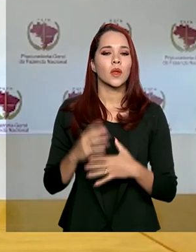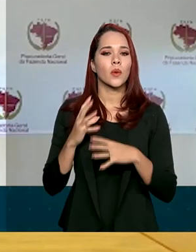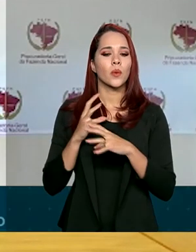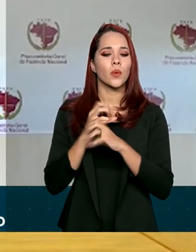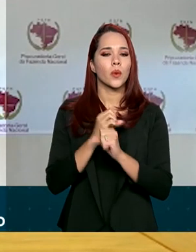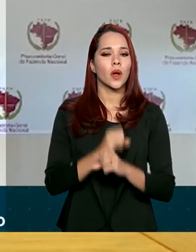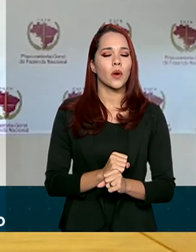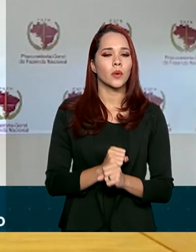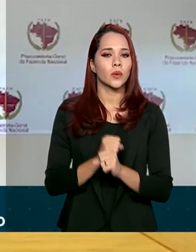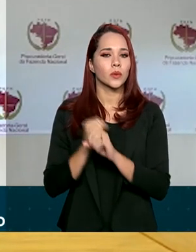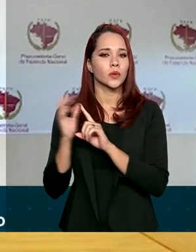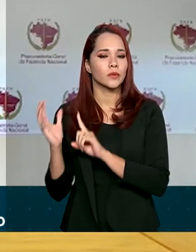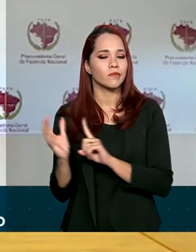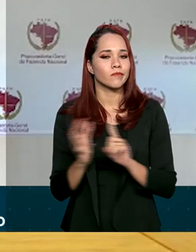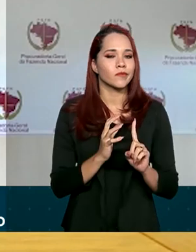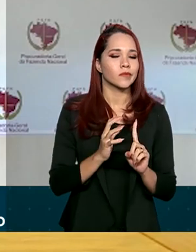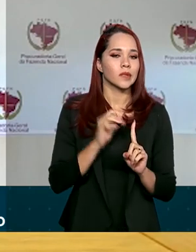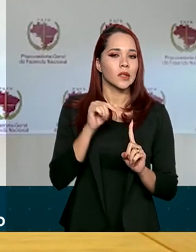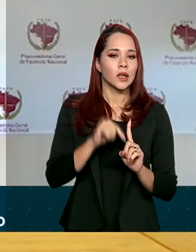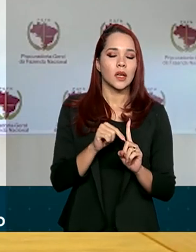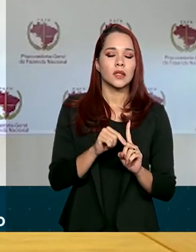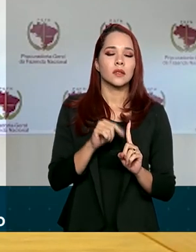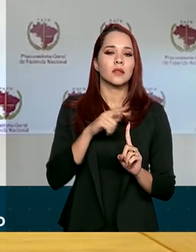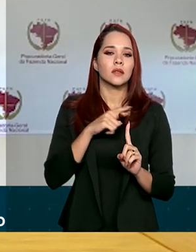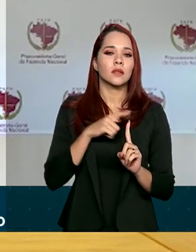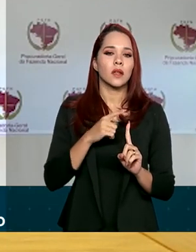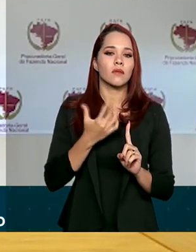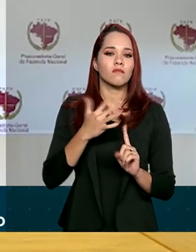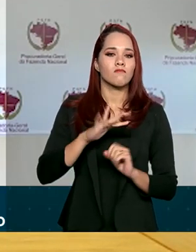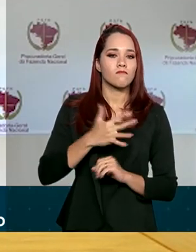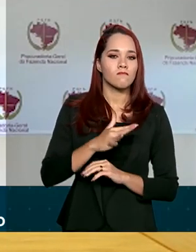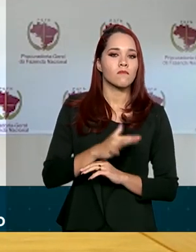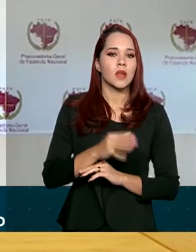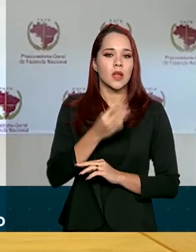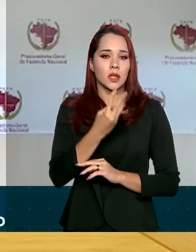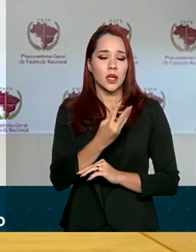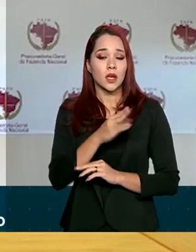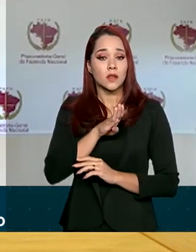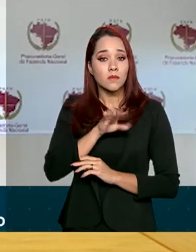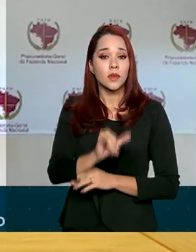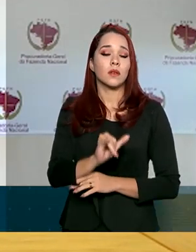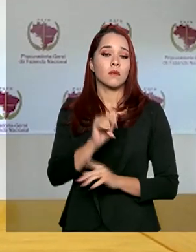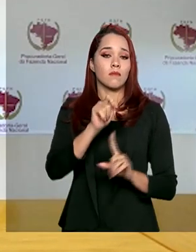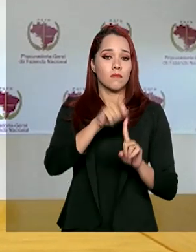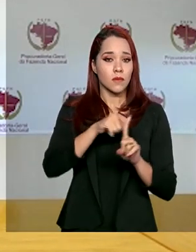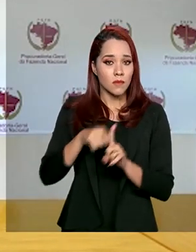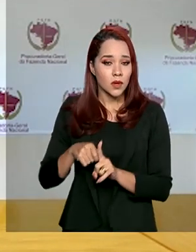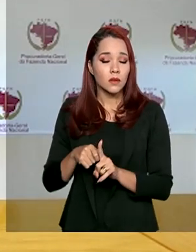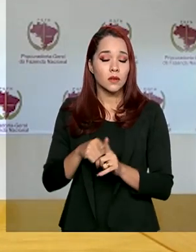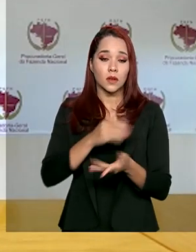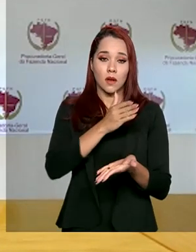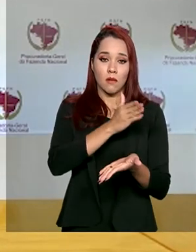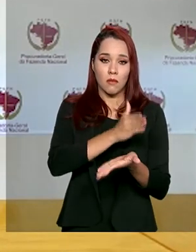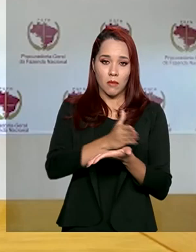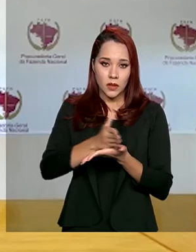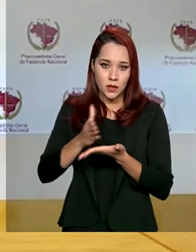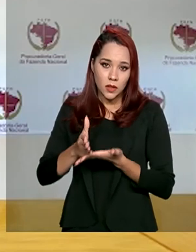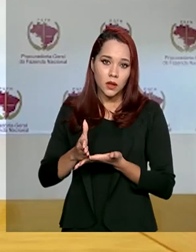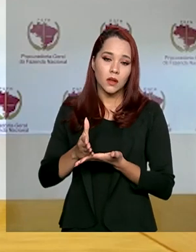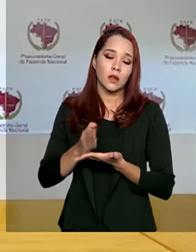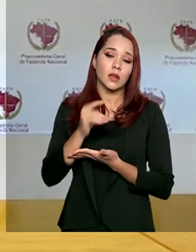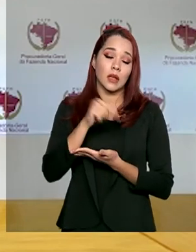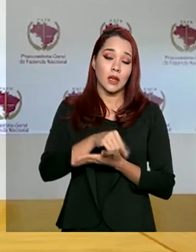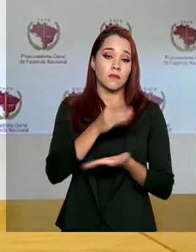de impacto estimado da medida, ele gerou em torno de R$ bilhões por mês, as parcelas desses